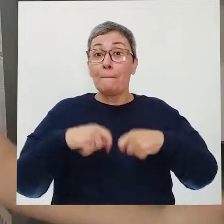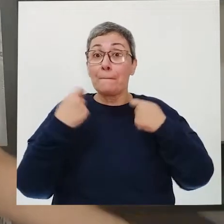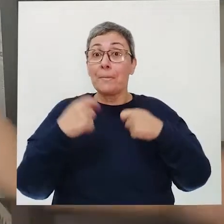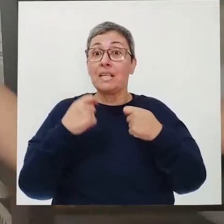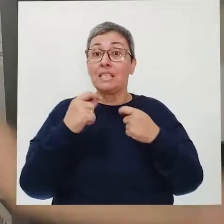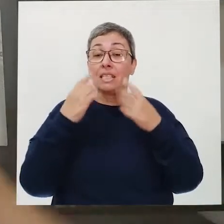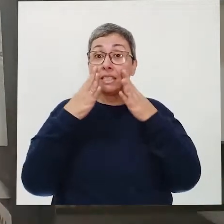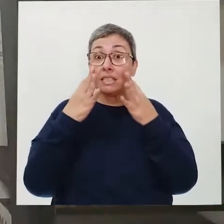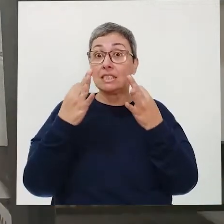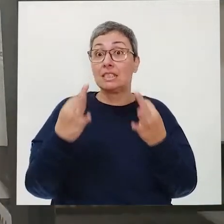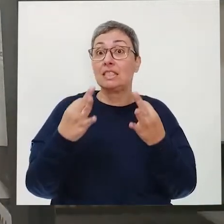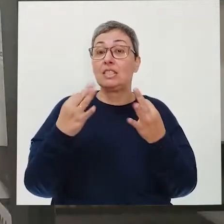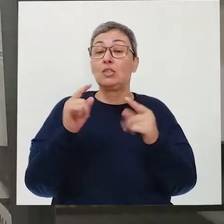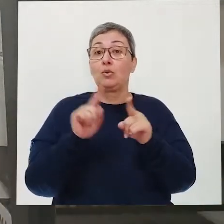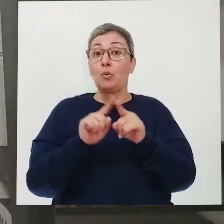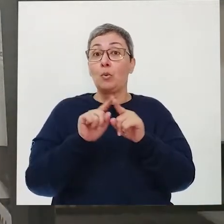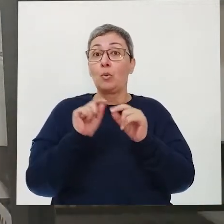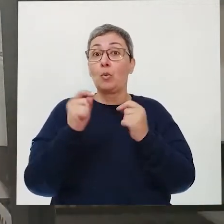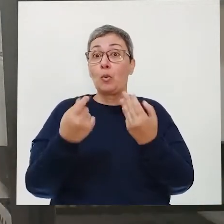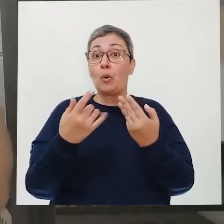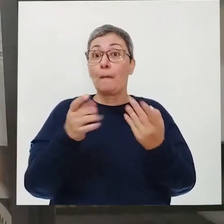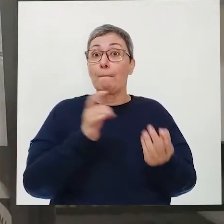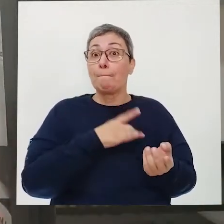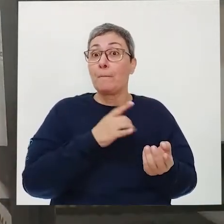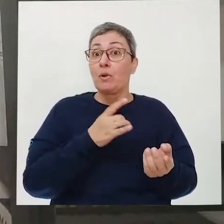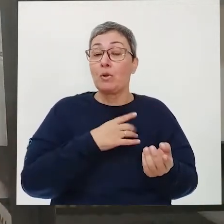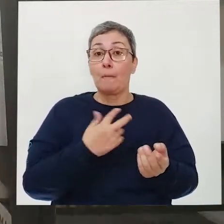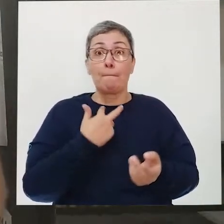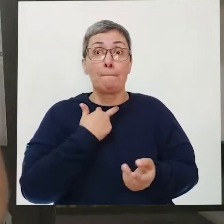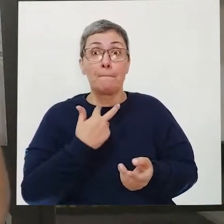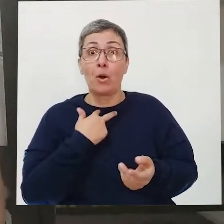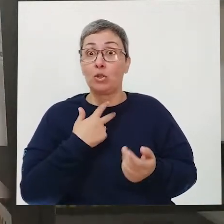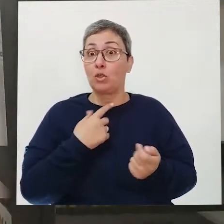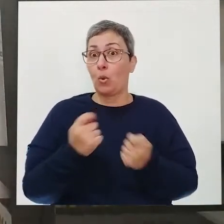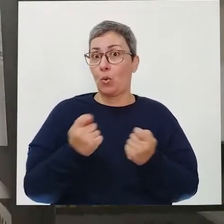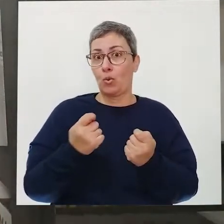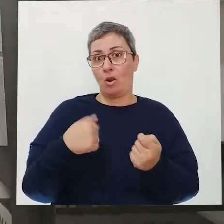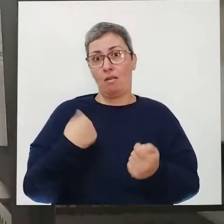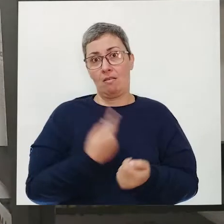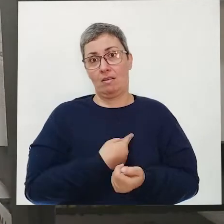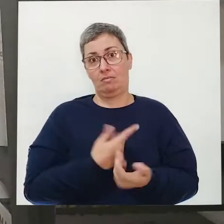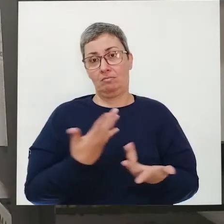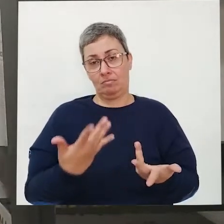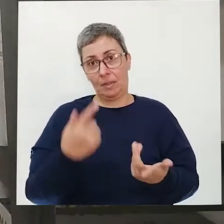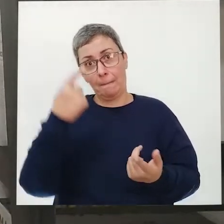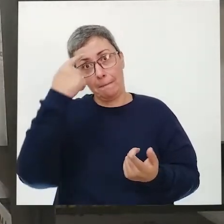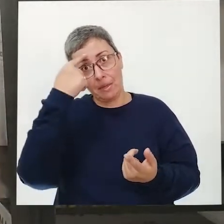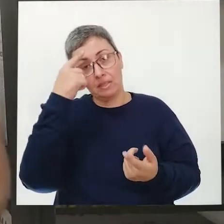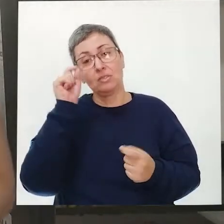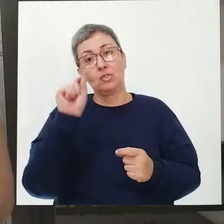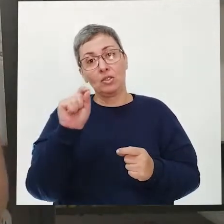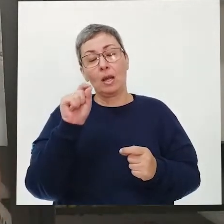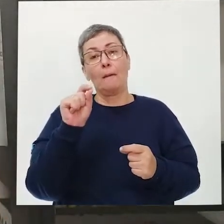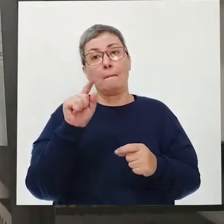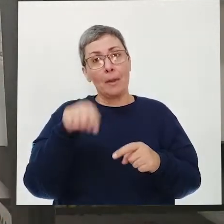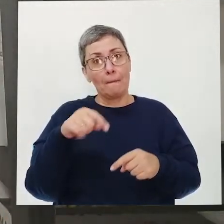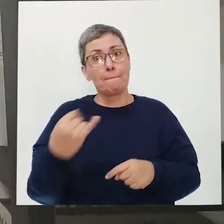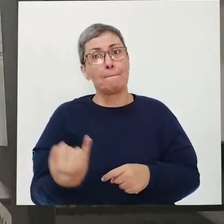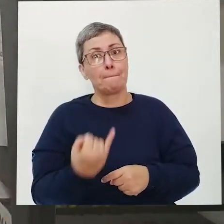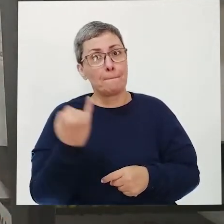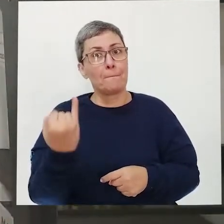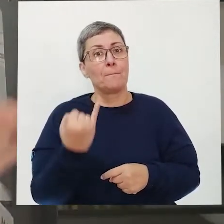precisa estar sempre atento aí, atento, afinal, o medo não pode controlar a gente, né? Pensa nisso daí, que isso daí é bem